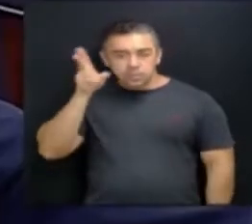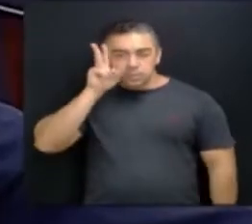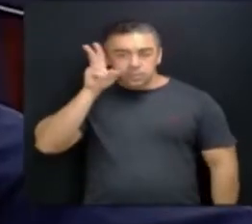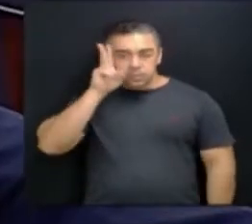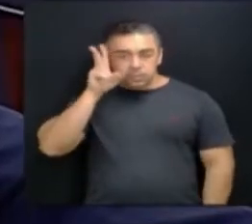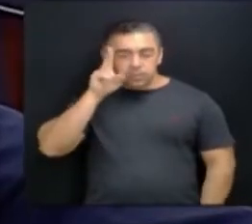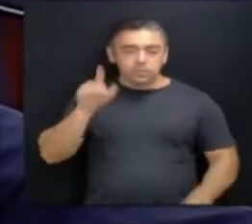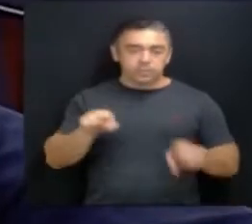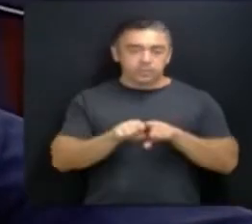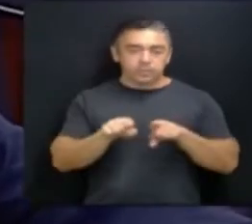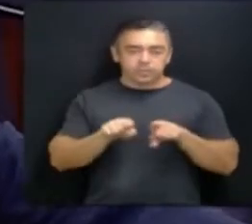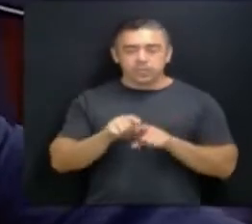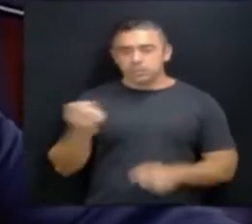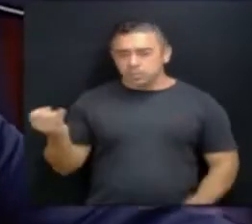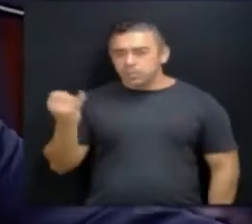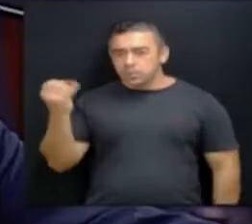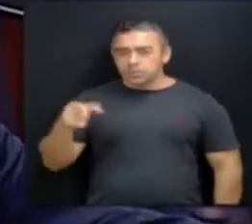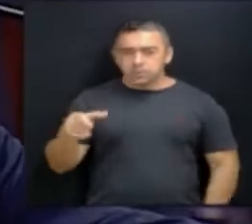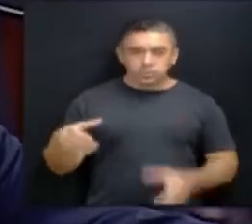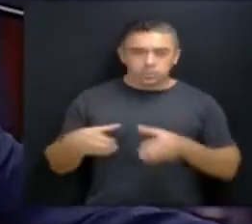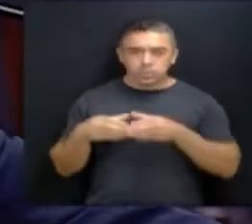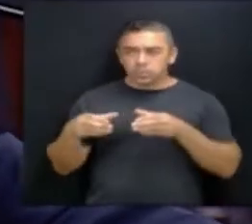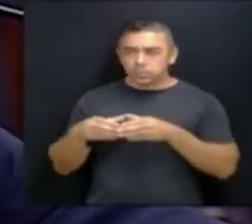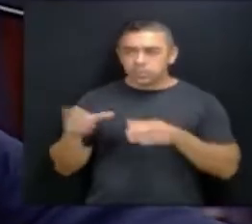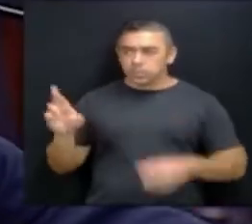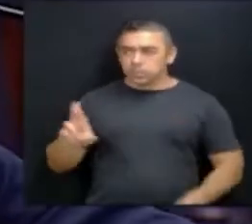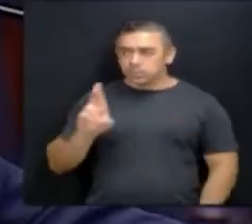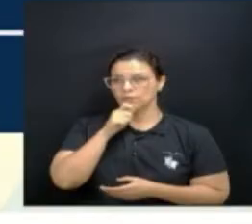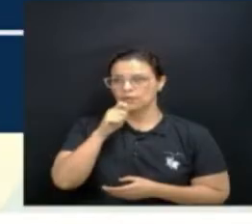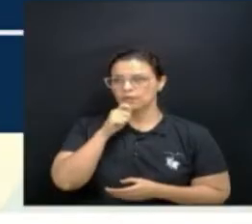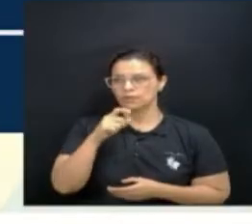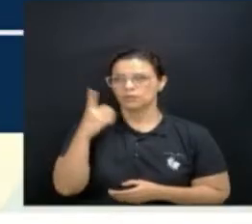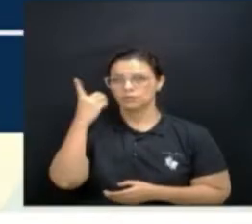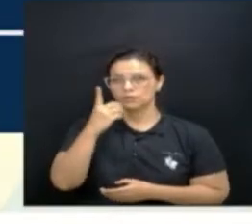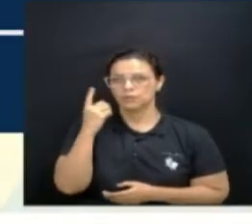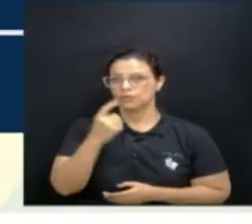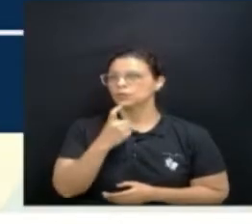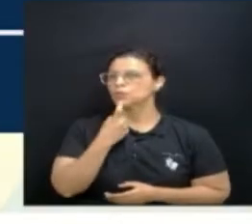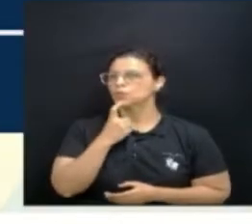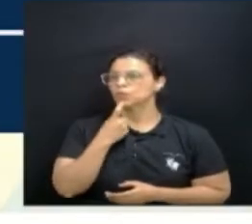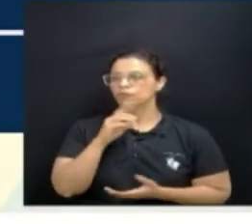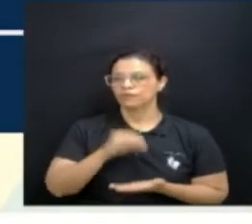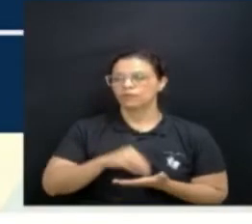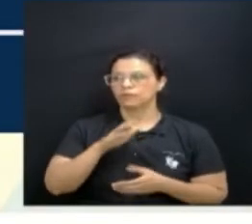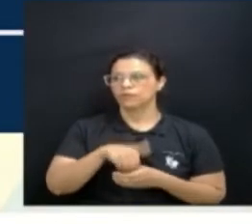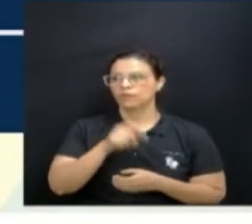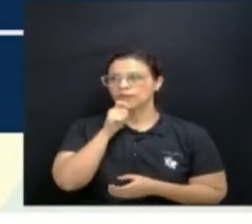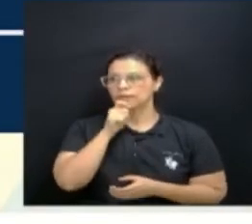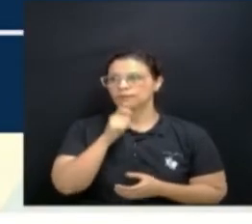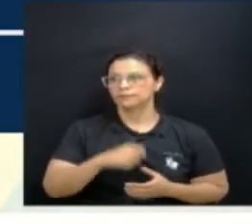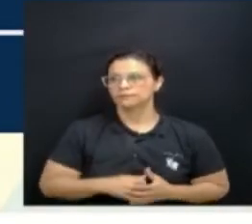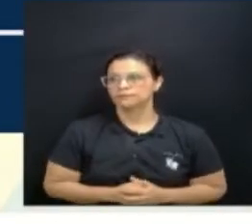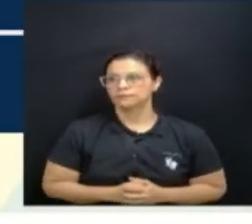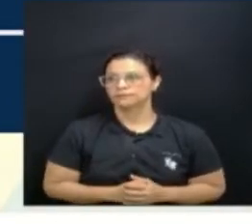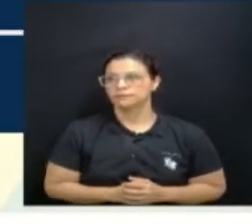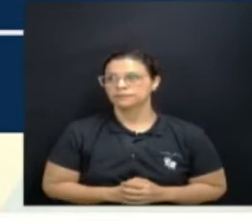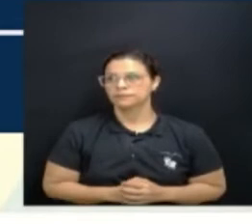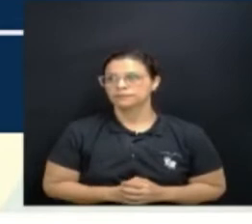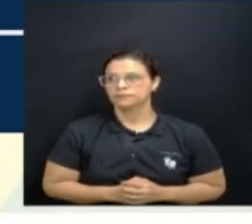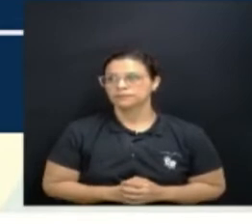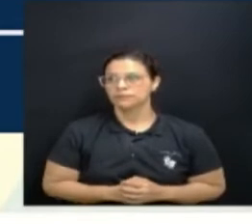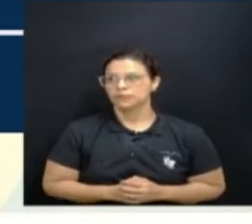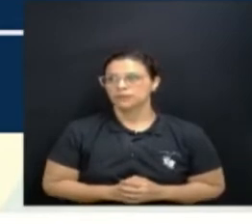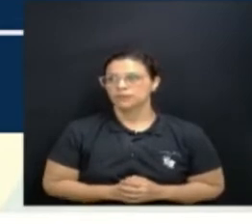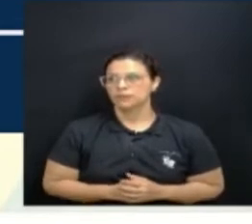e o Conselho Estadual de Segurança Pública e Defesa Social. Neste ponto, o texto determina a inclusão de outros